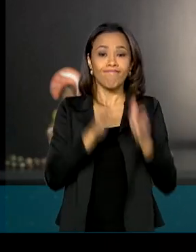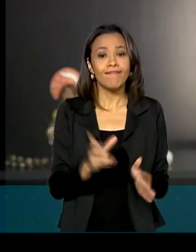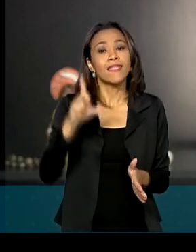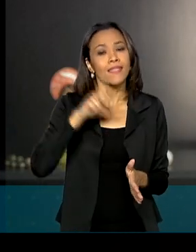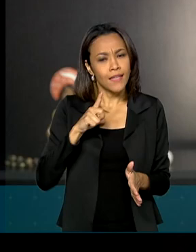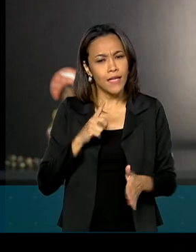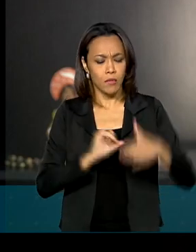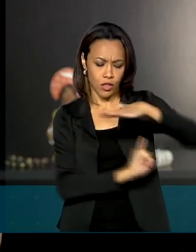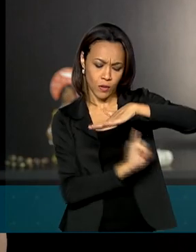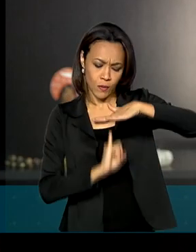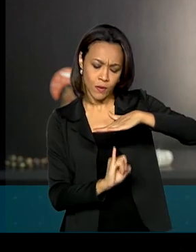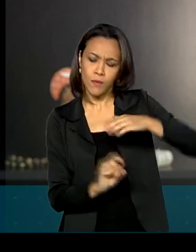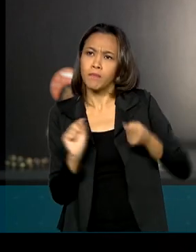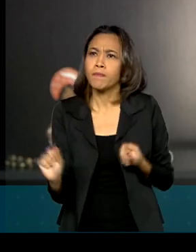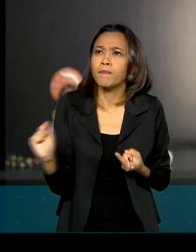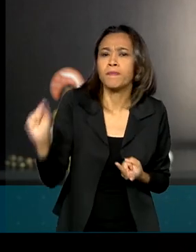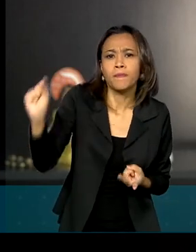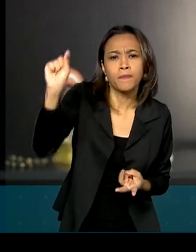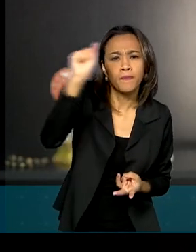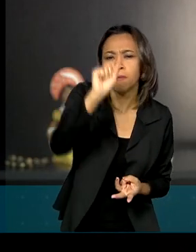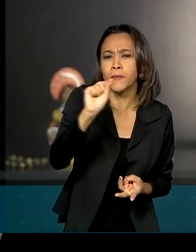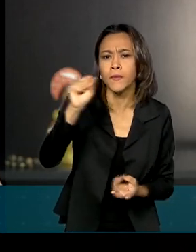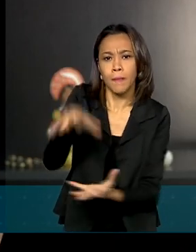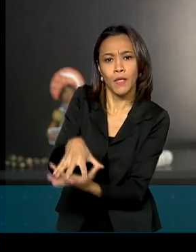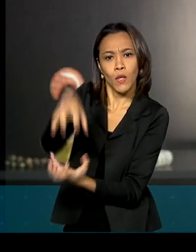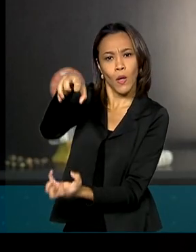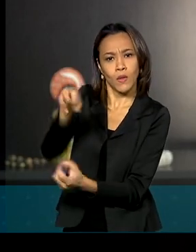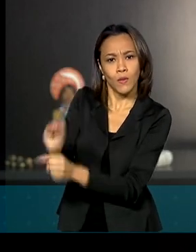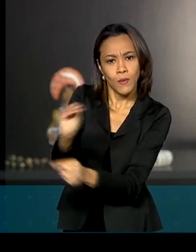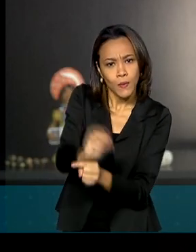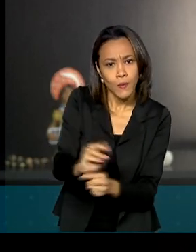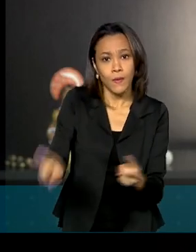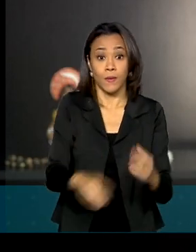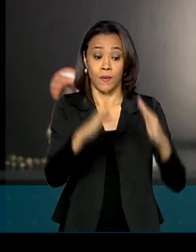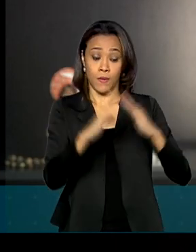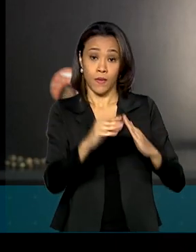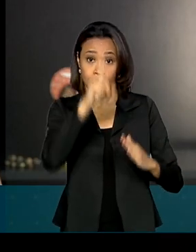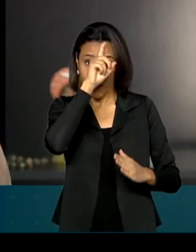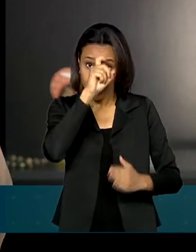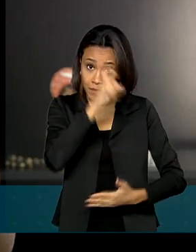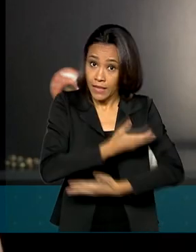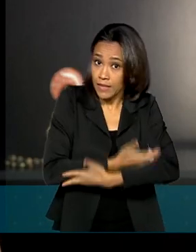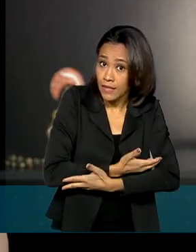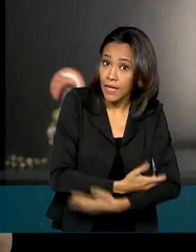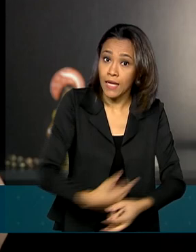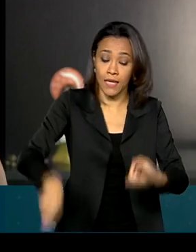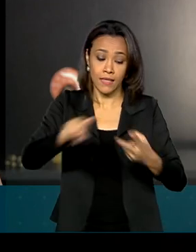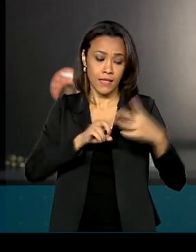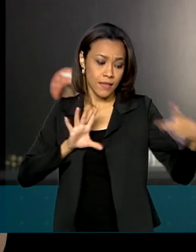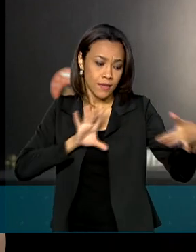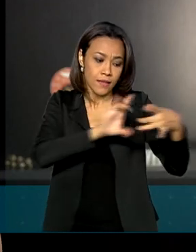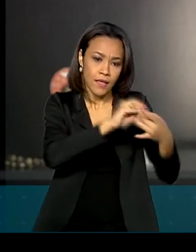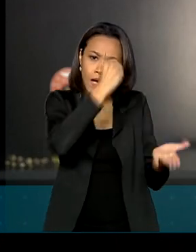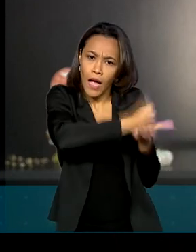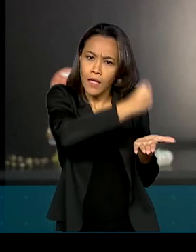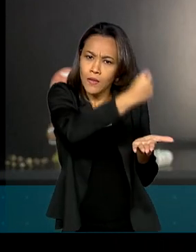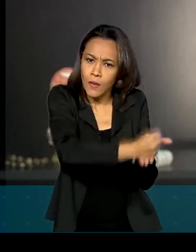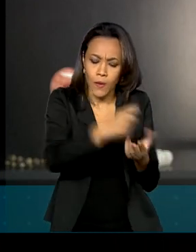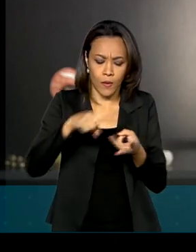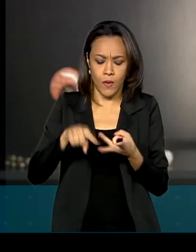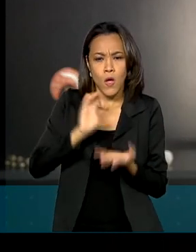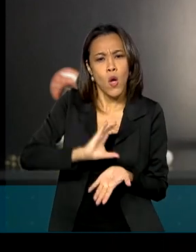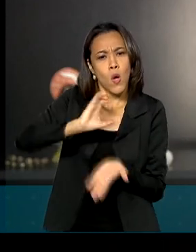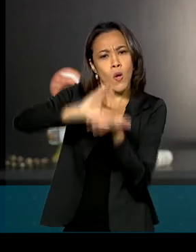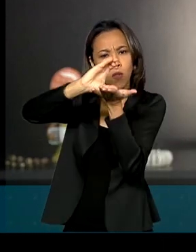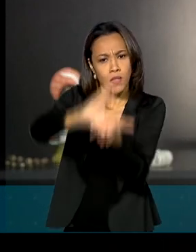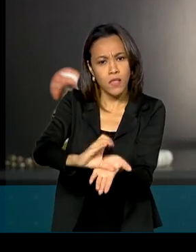instituições de longa permanência para idosos, maternidades interligadas a cartórios, conselhos de promoção